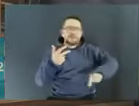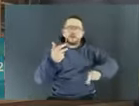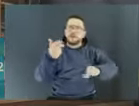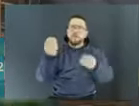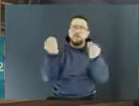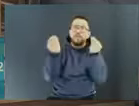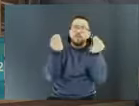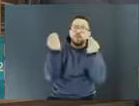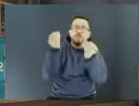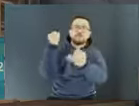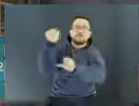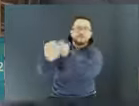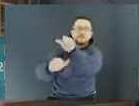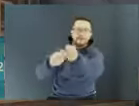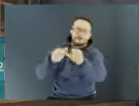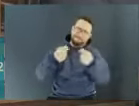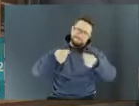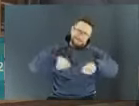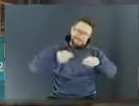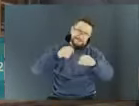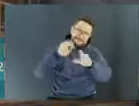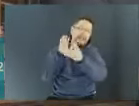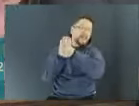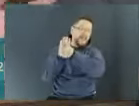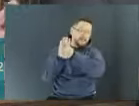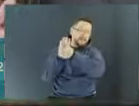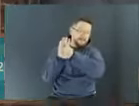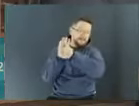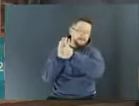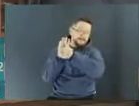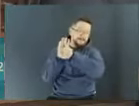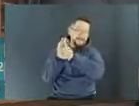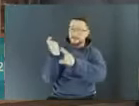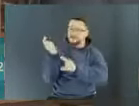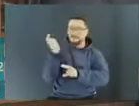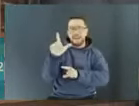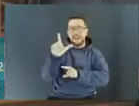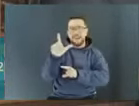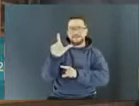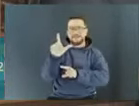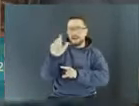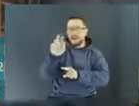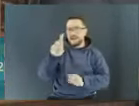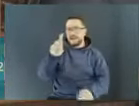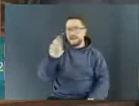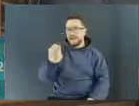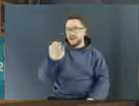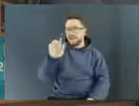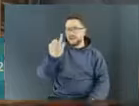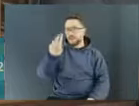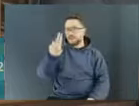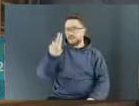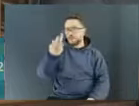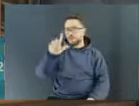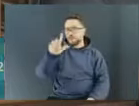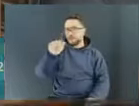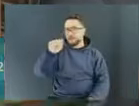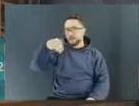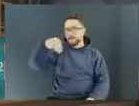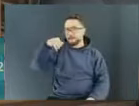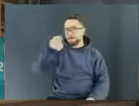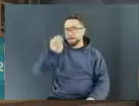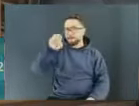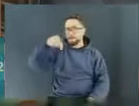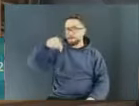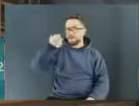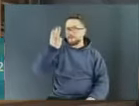regulamentação. E muitas vezes essa palavra, ela soa errado, ela não soa bem. A regulamentação parece ser uma intervenção, uma